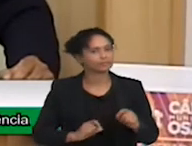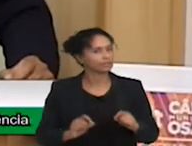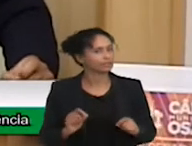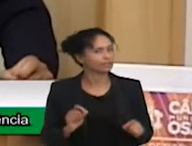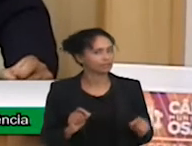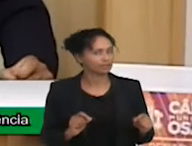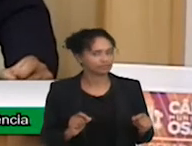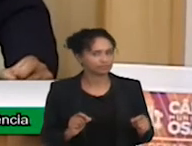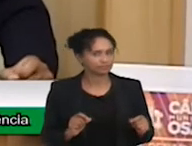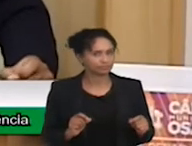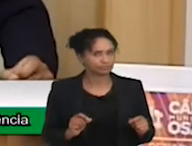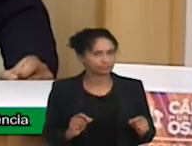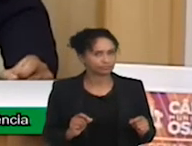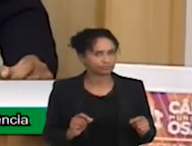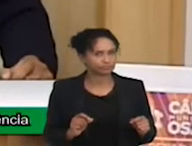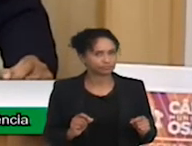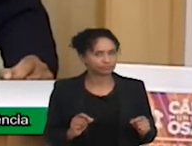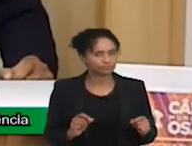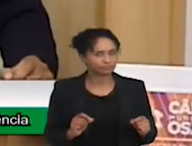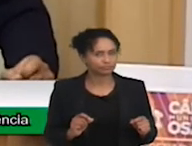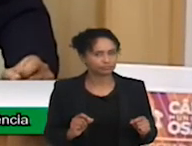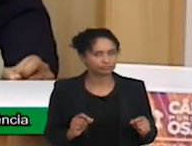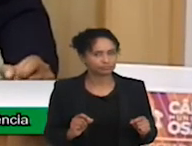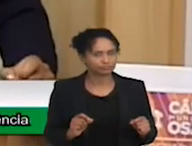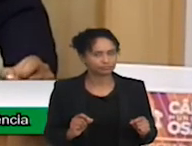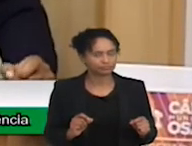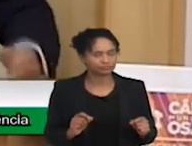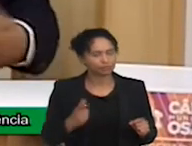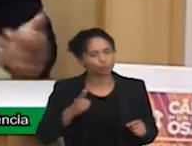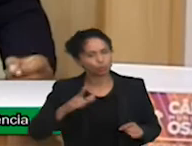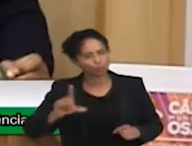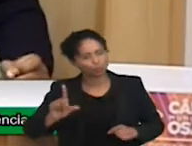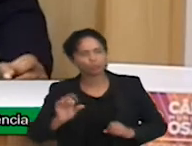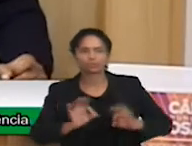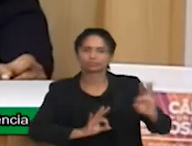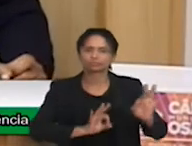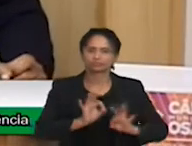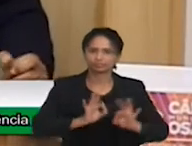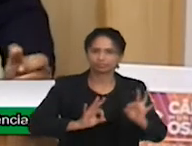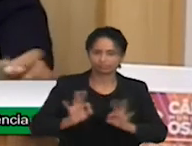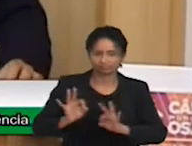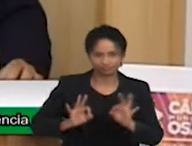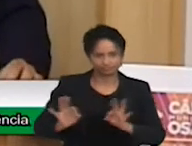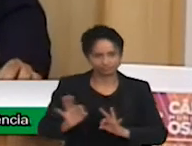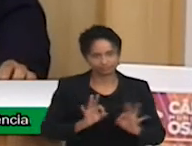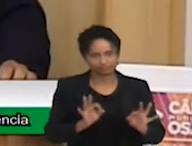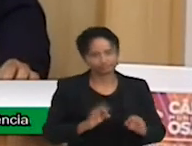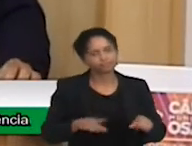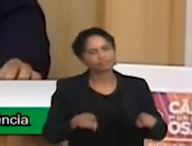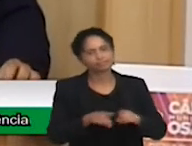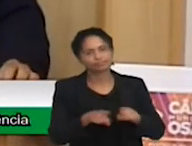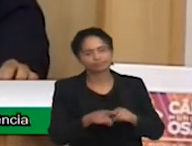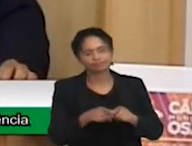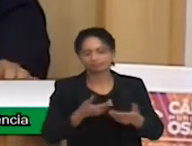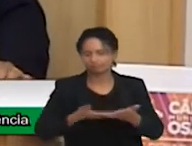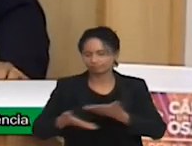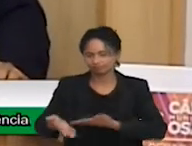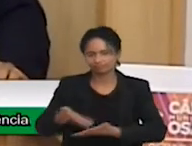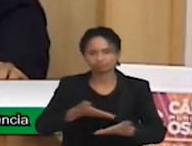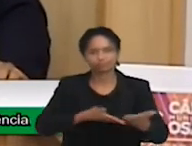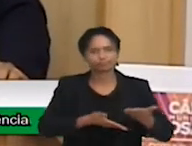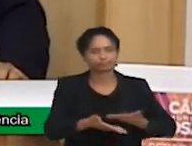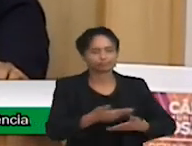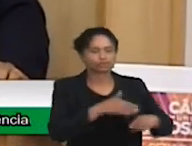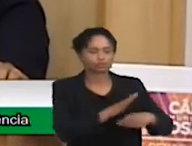outras mentes, outras pessoas que também têm a sua história para contar e contribuir com o nosso município,